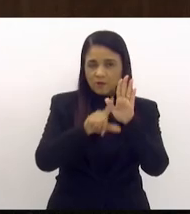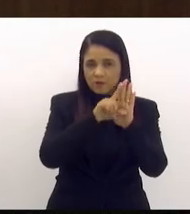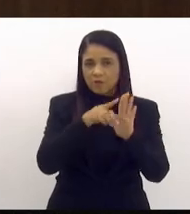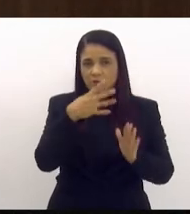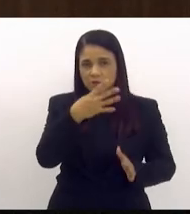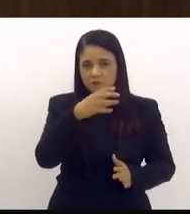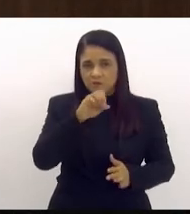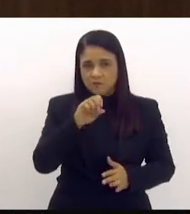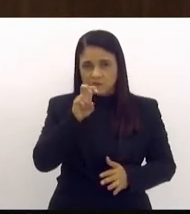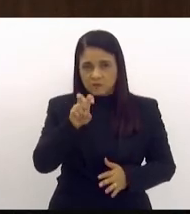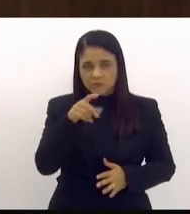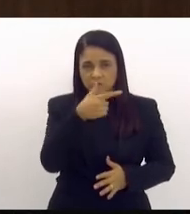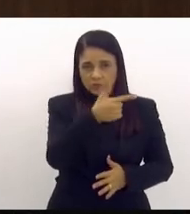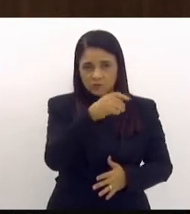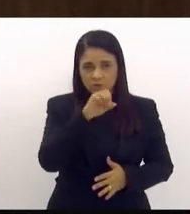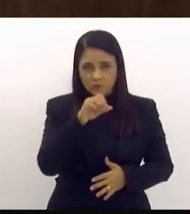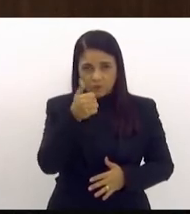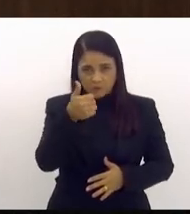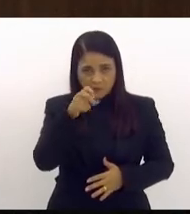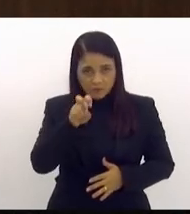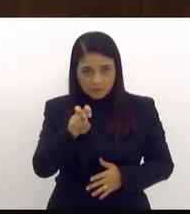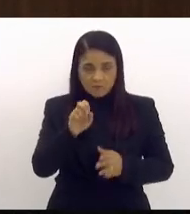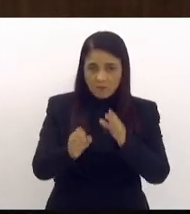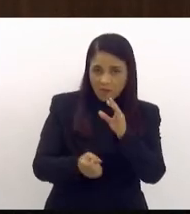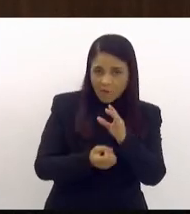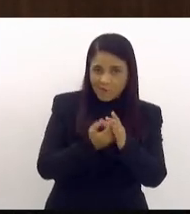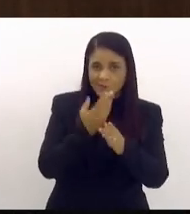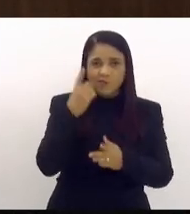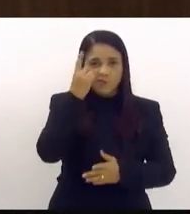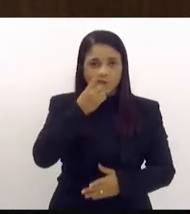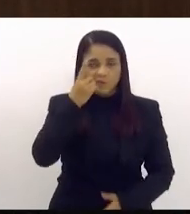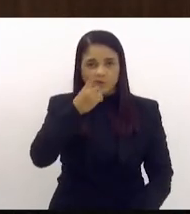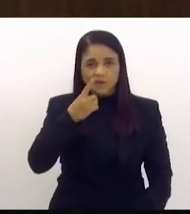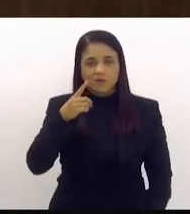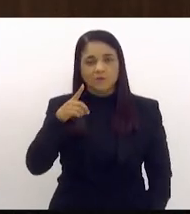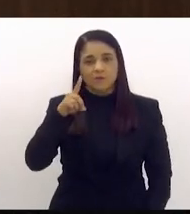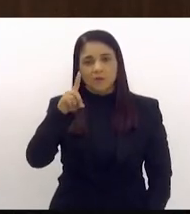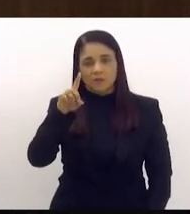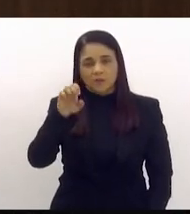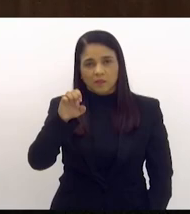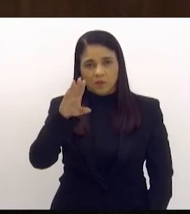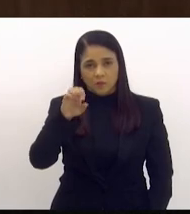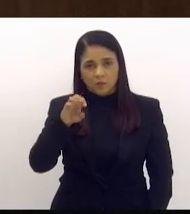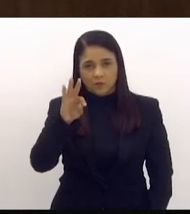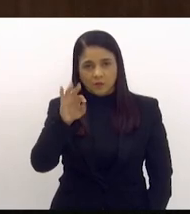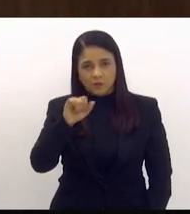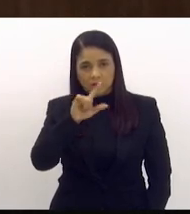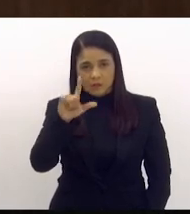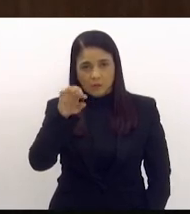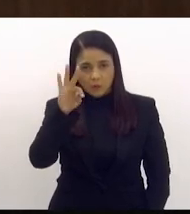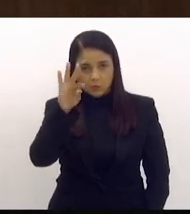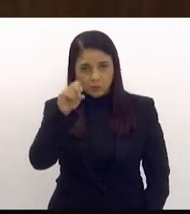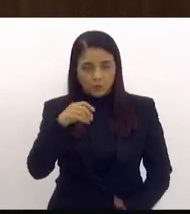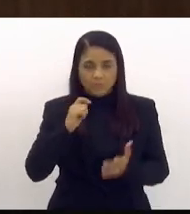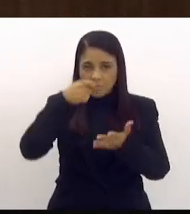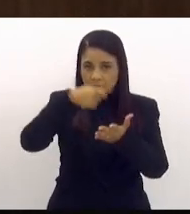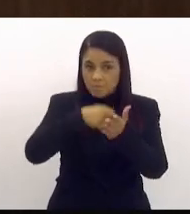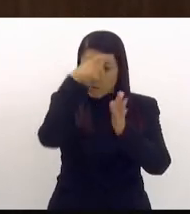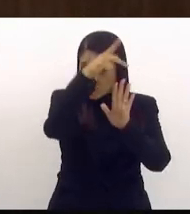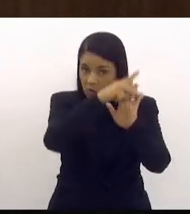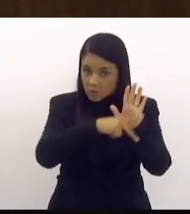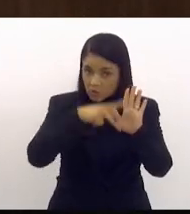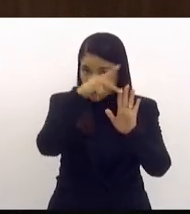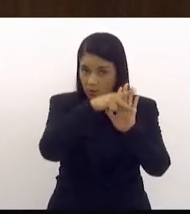405 de 2015, de autoria do deputado doutor Deodalto, que cria a obrigatoriedade de incluir no protocolo